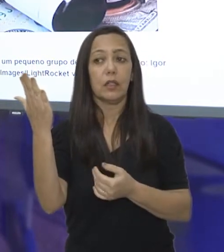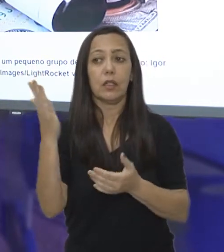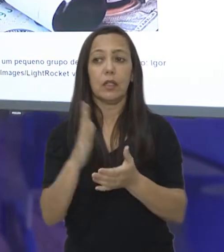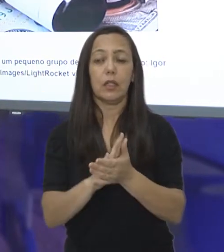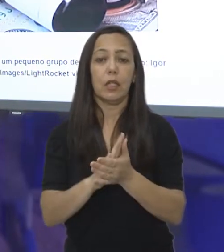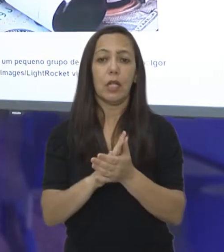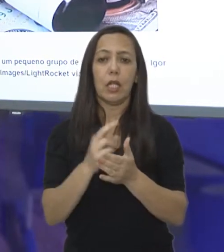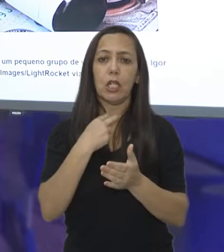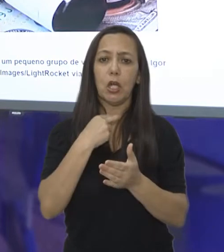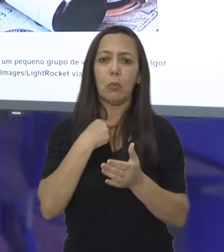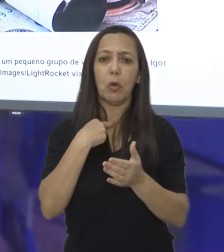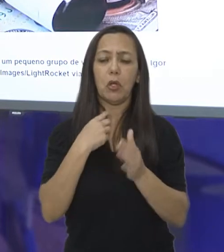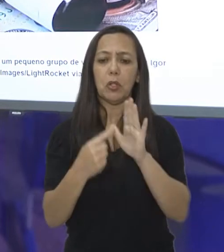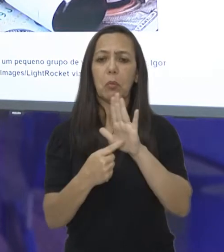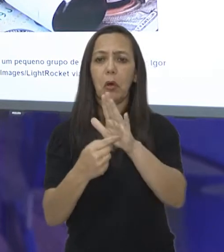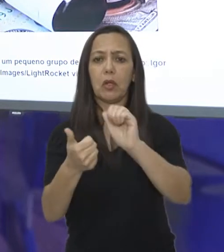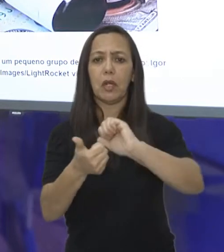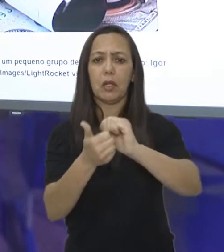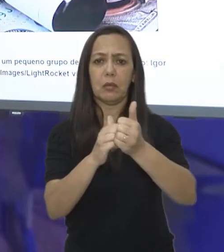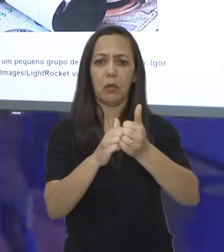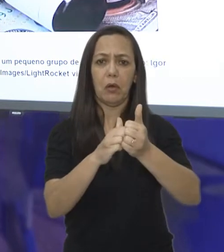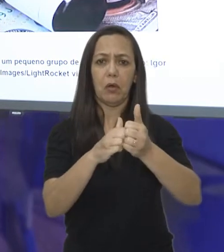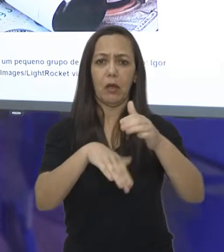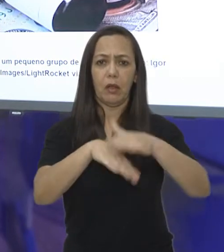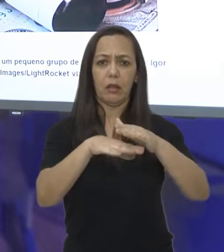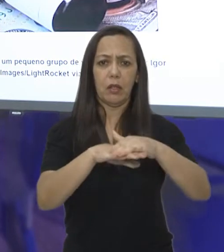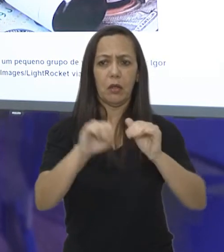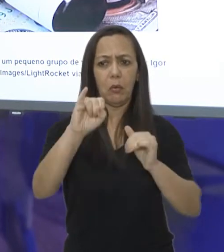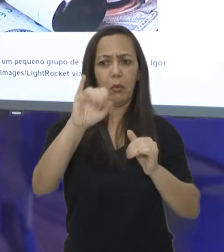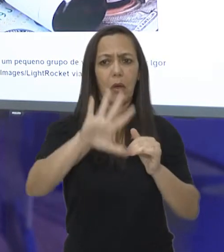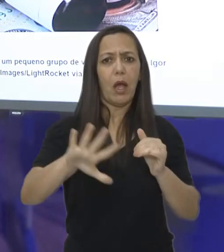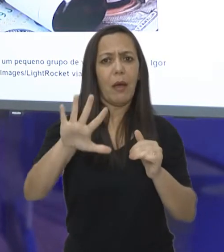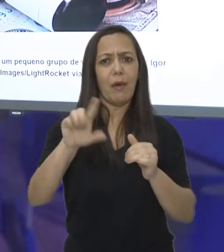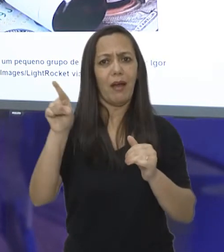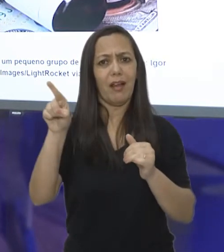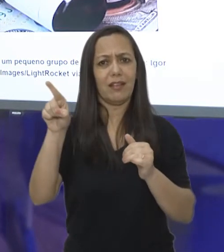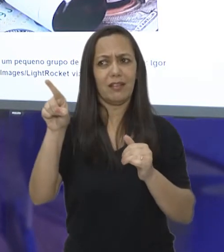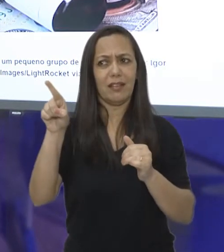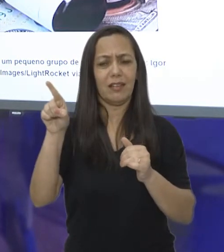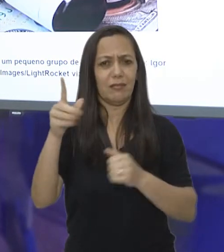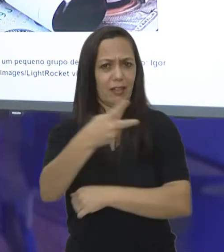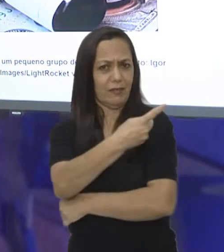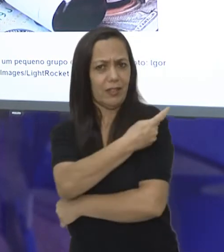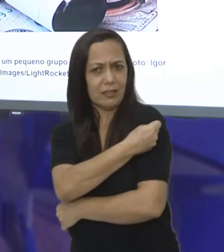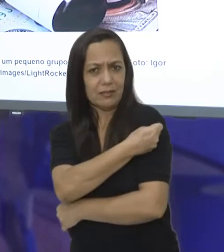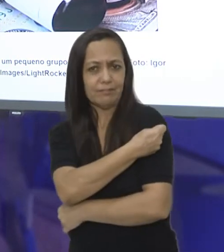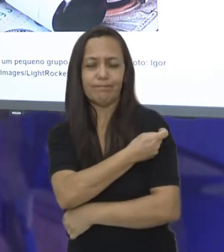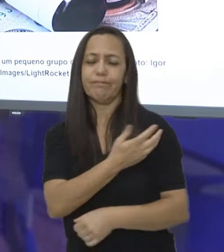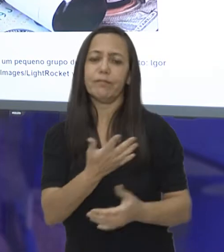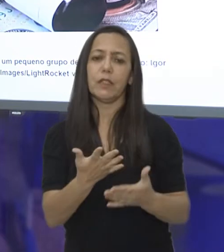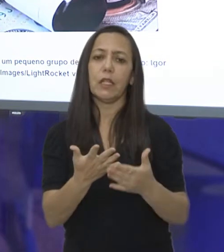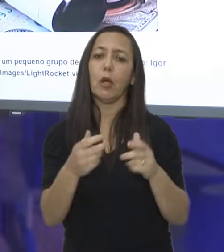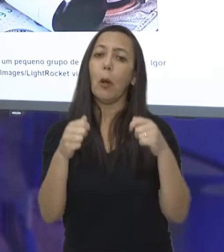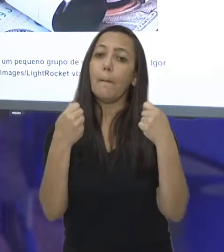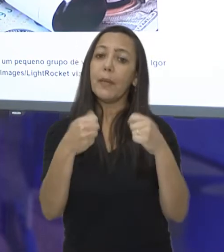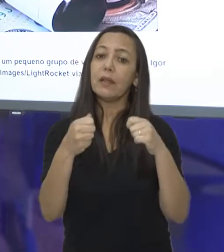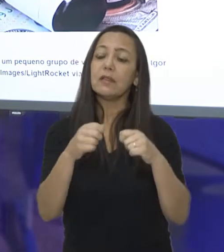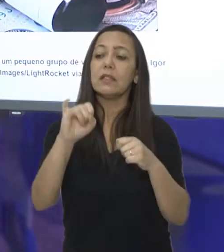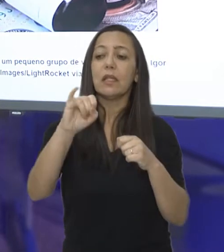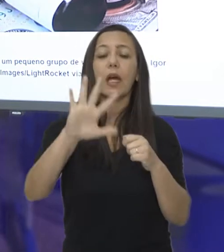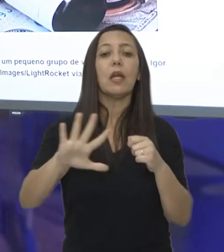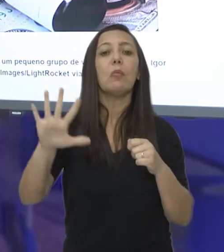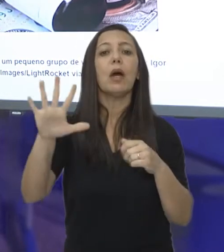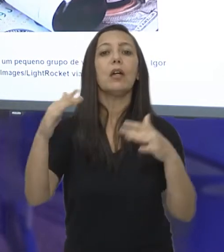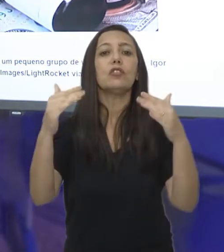trazendo uma imagem de resposta. A gente tem que ter uma imagem que faça a leitura da imagem, que tenha o mesmo conteúdo